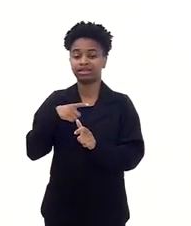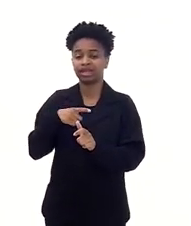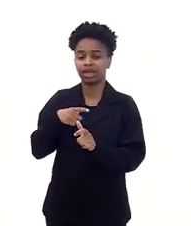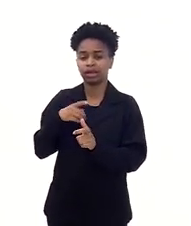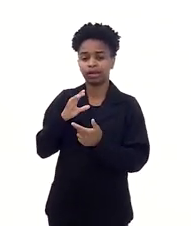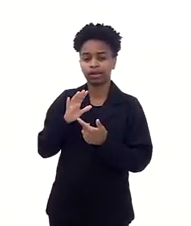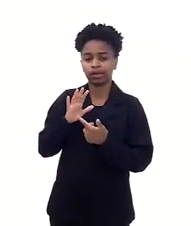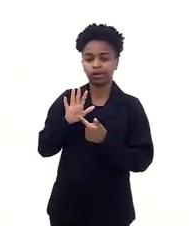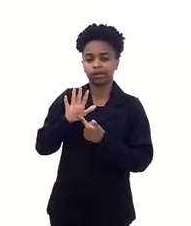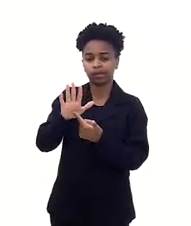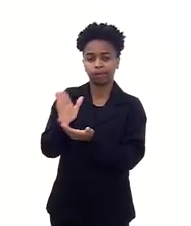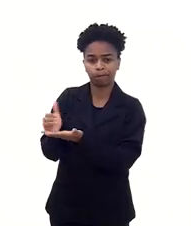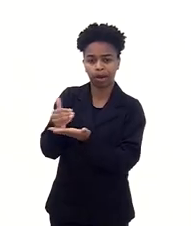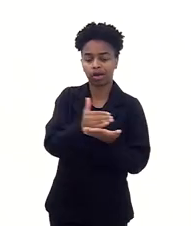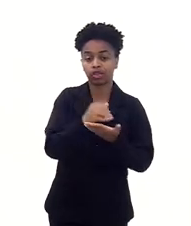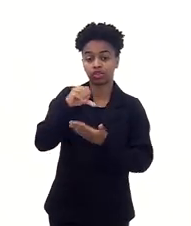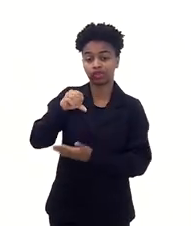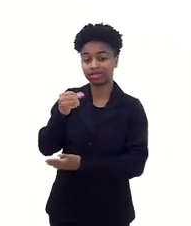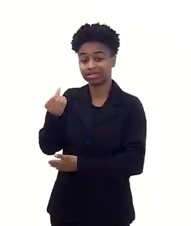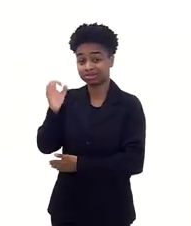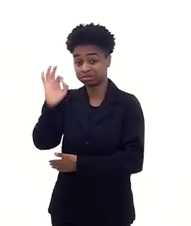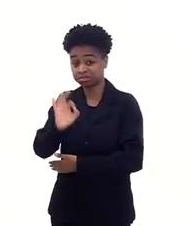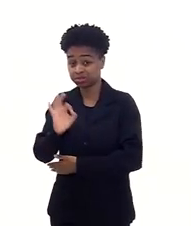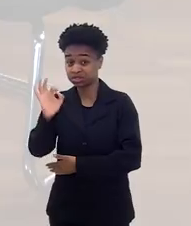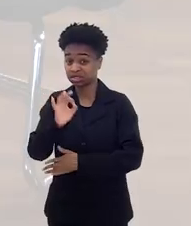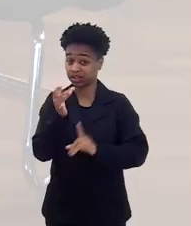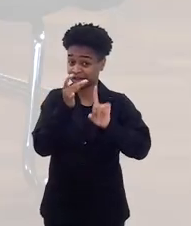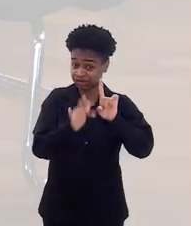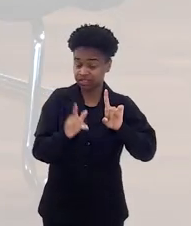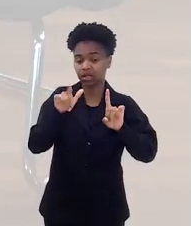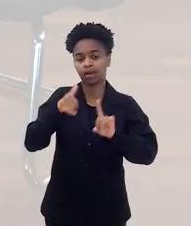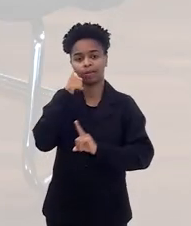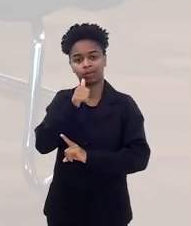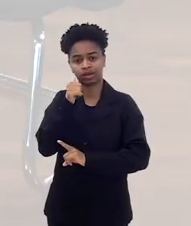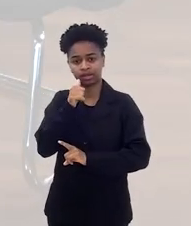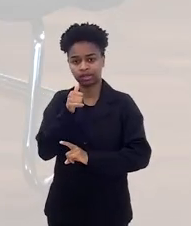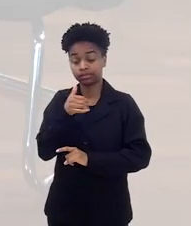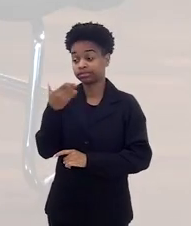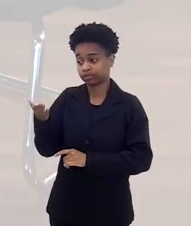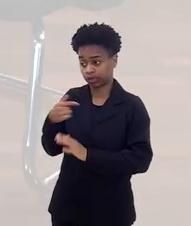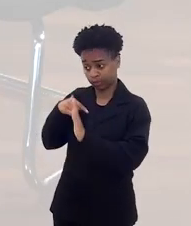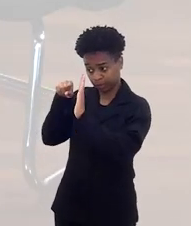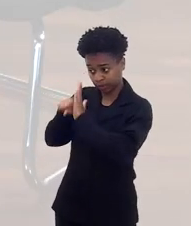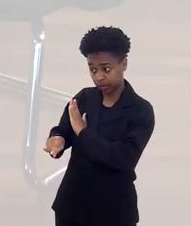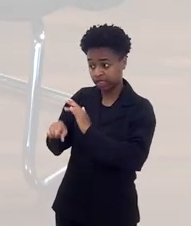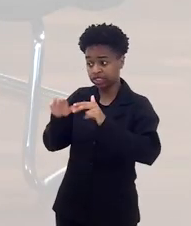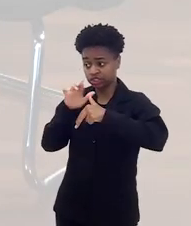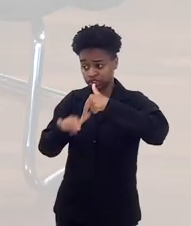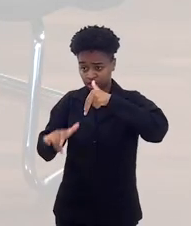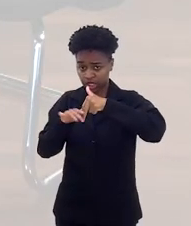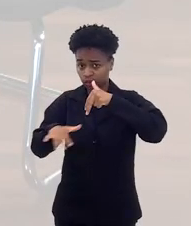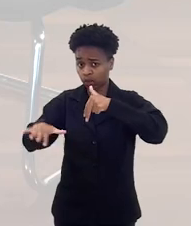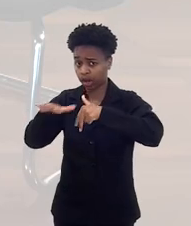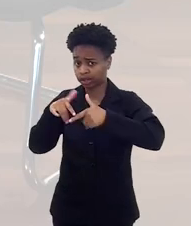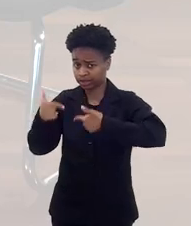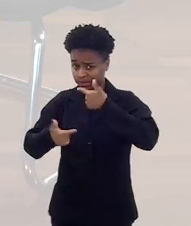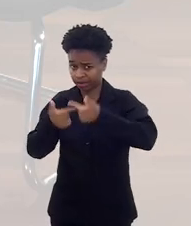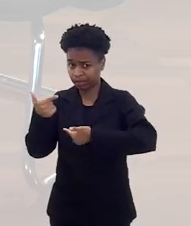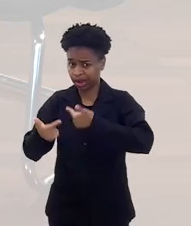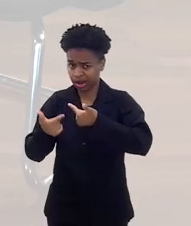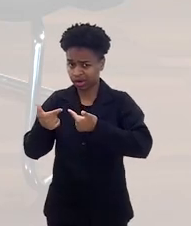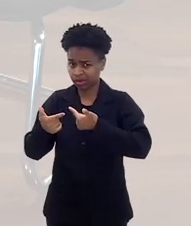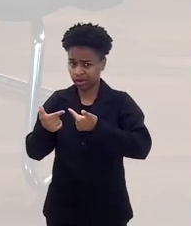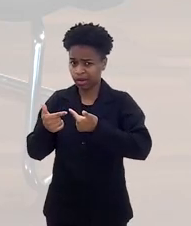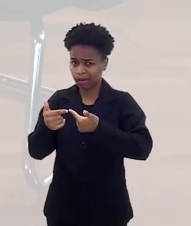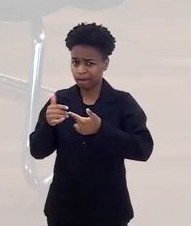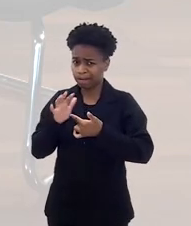96% das vítimas são mulheres. Deputada, essa questão do gênero no tema do trabalho, esse é